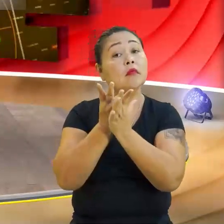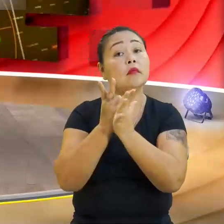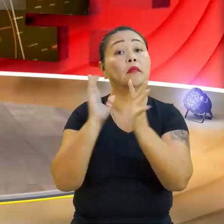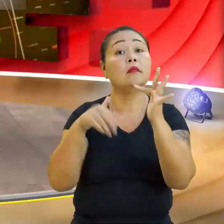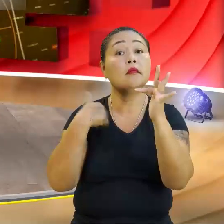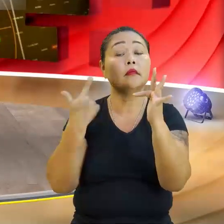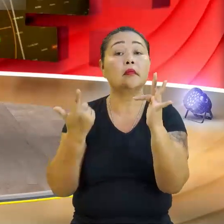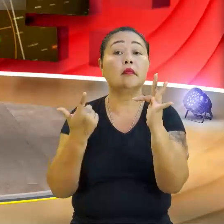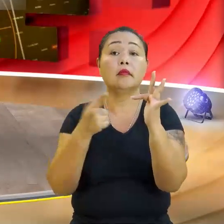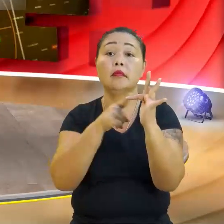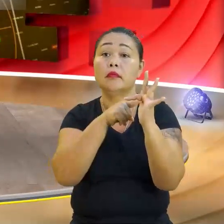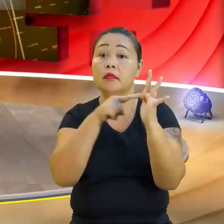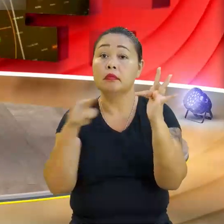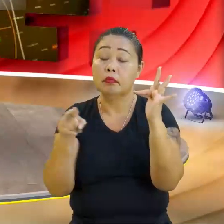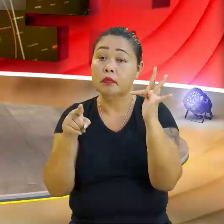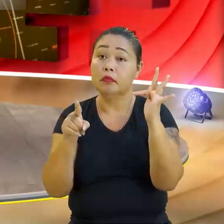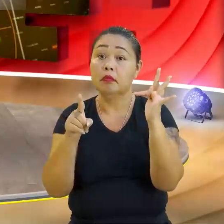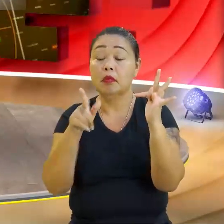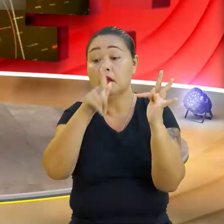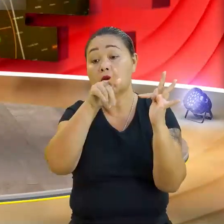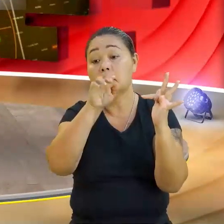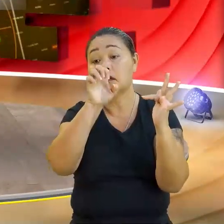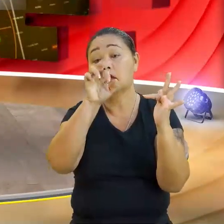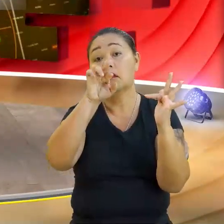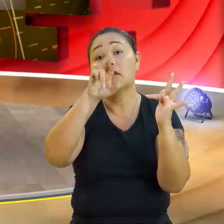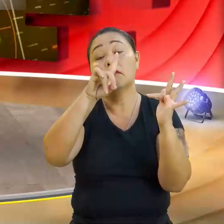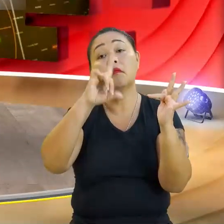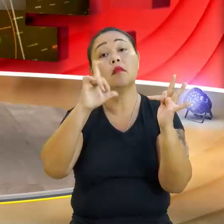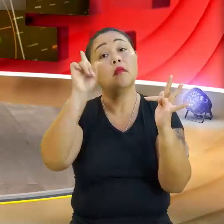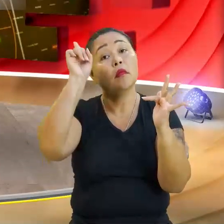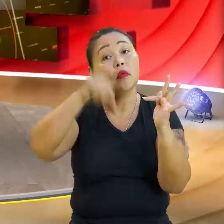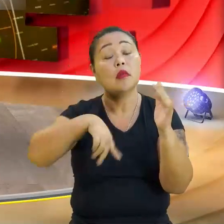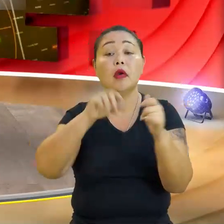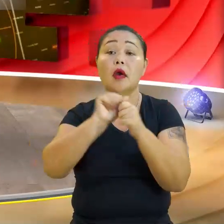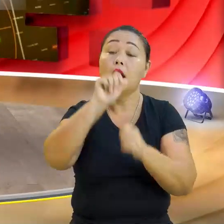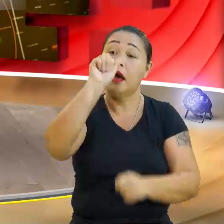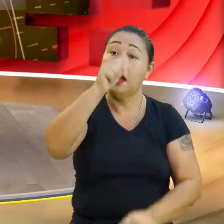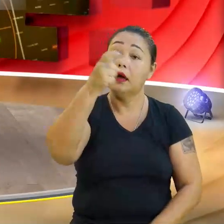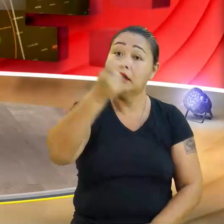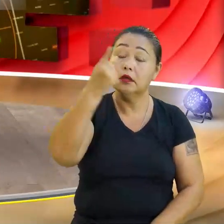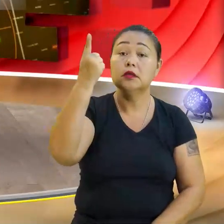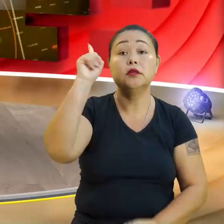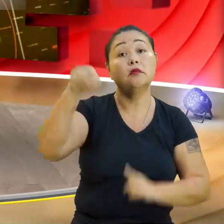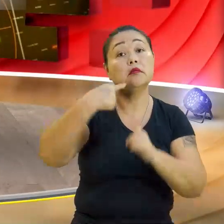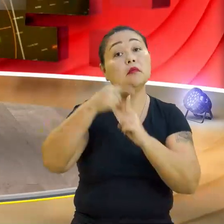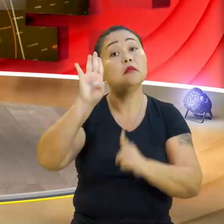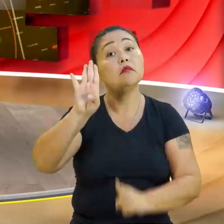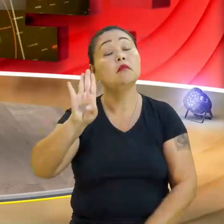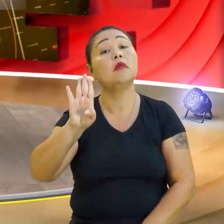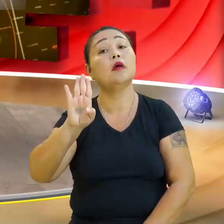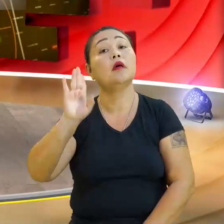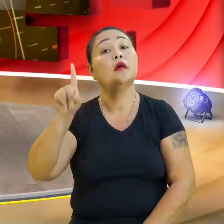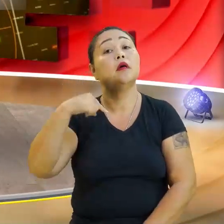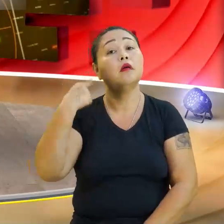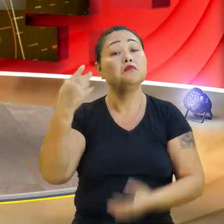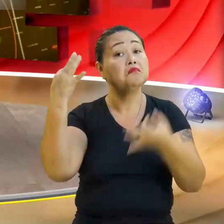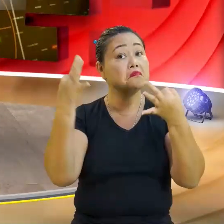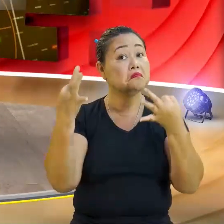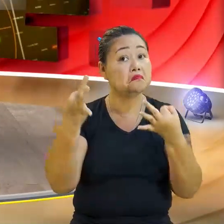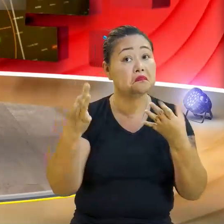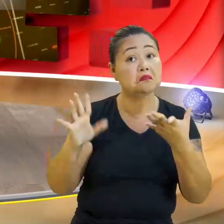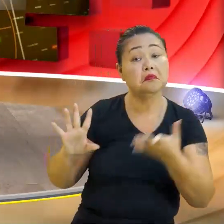função linear, ela é genérica, ax mais b. Beleza. Com a e b, números reais. Perfeito.